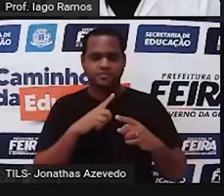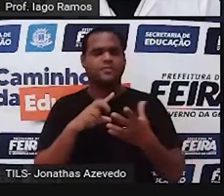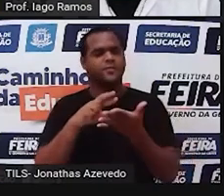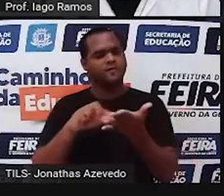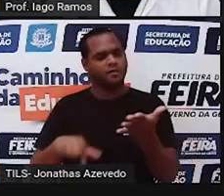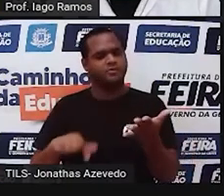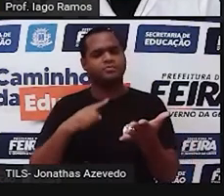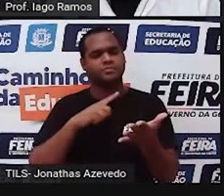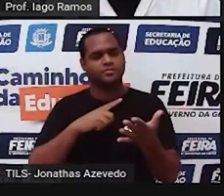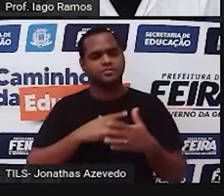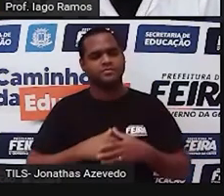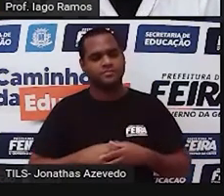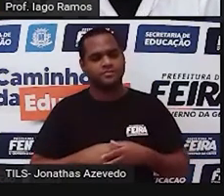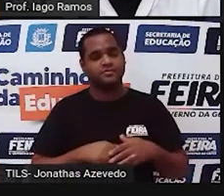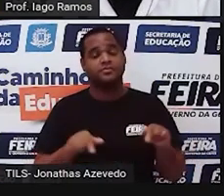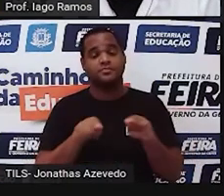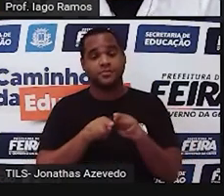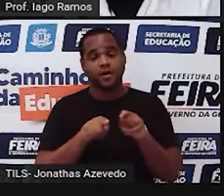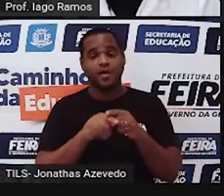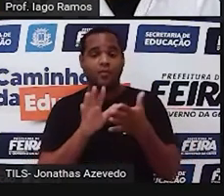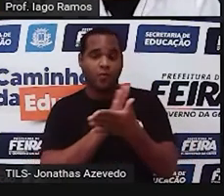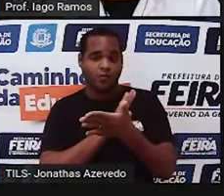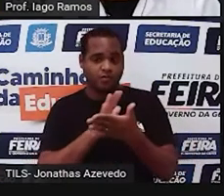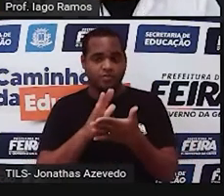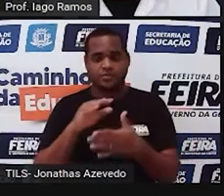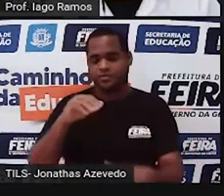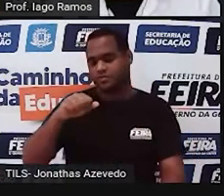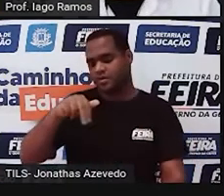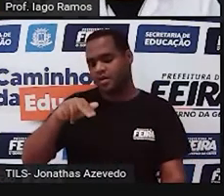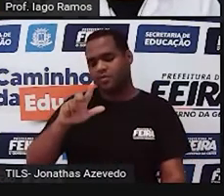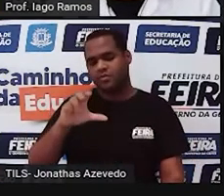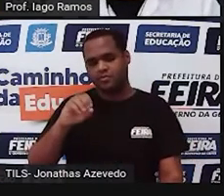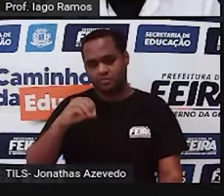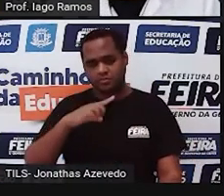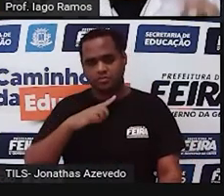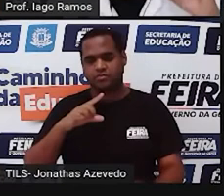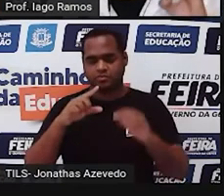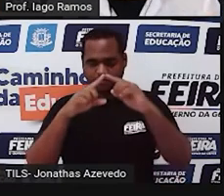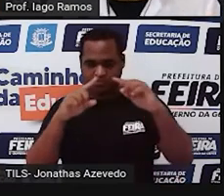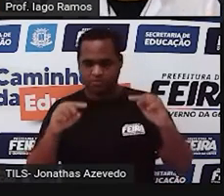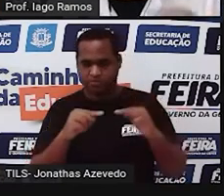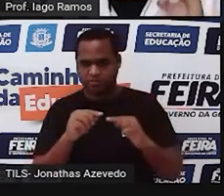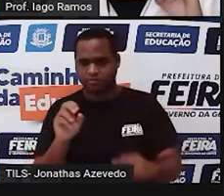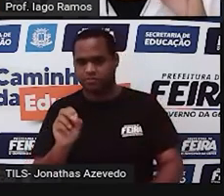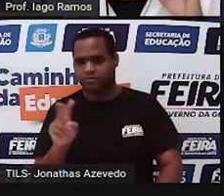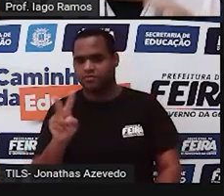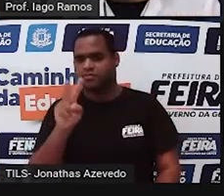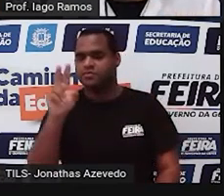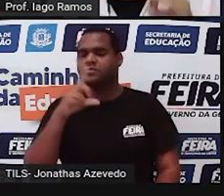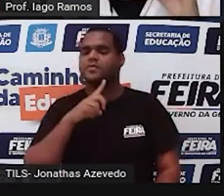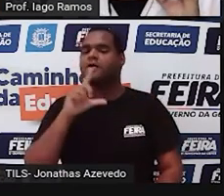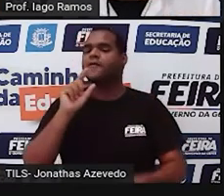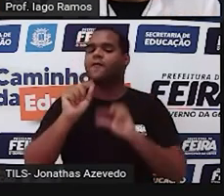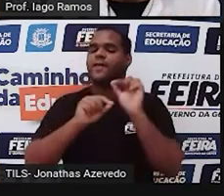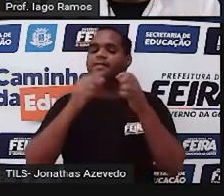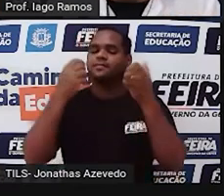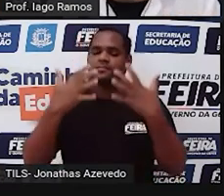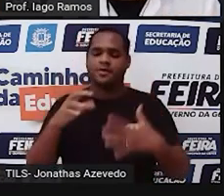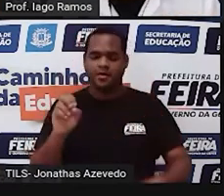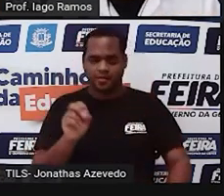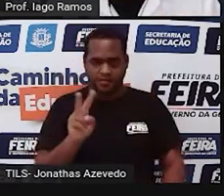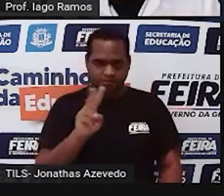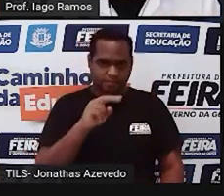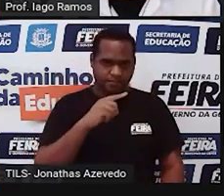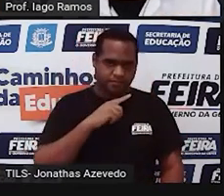os ângulos, os valores dos ângulos desses triângulos, e o que é que você vai fazer com esses valores dos ângulos?